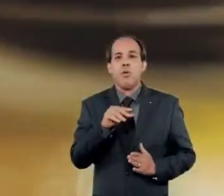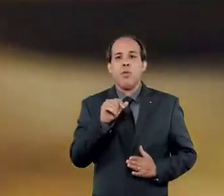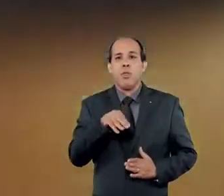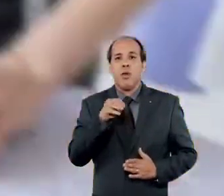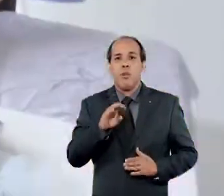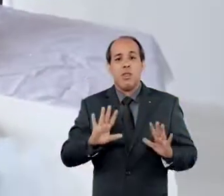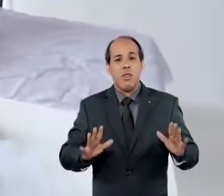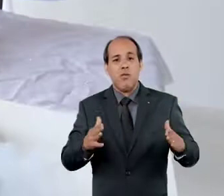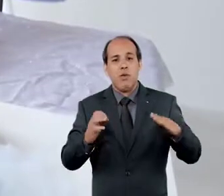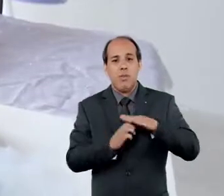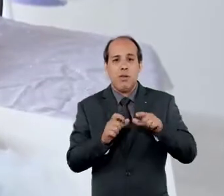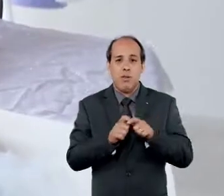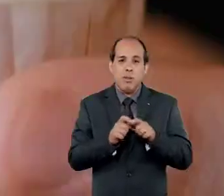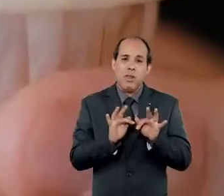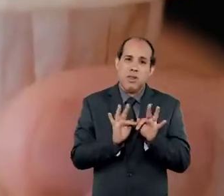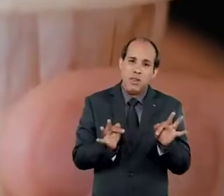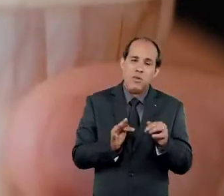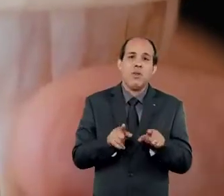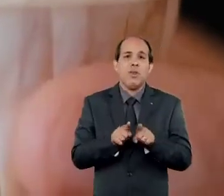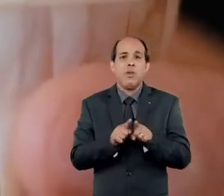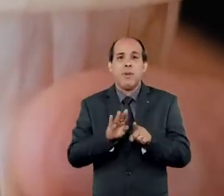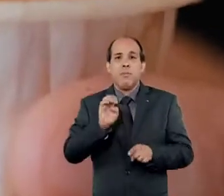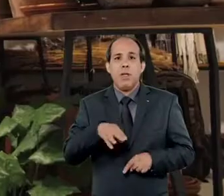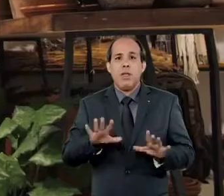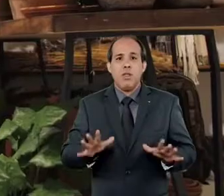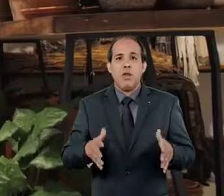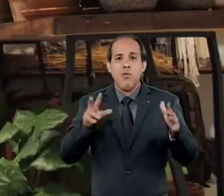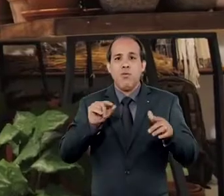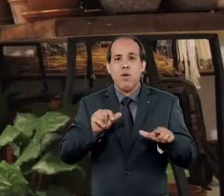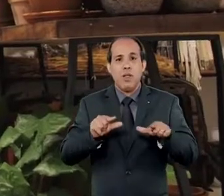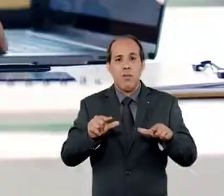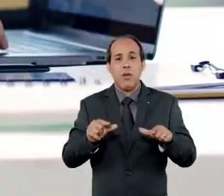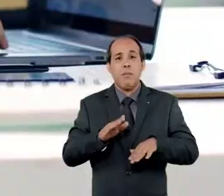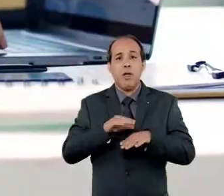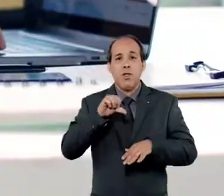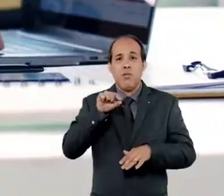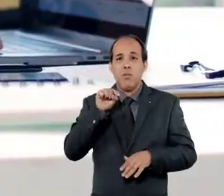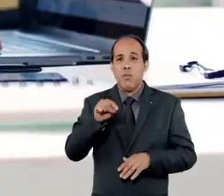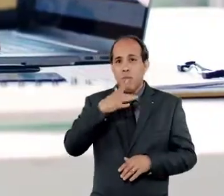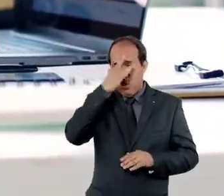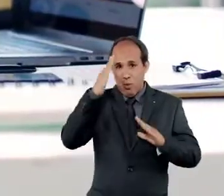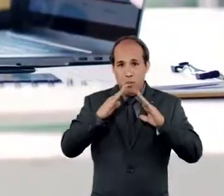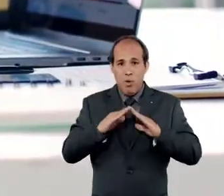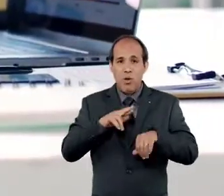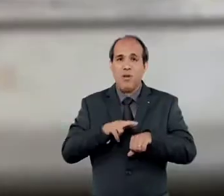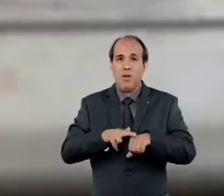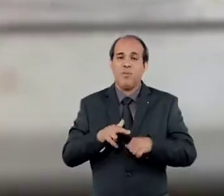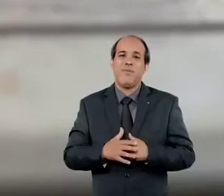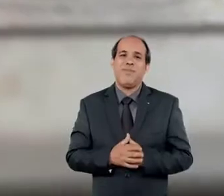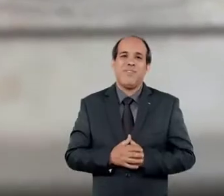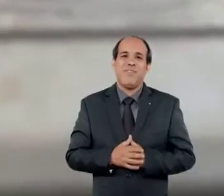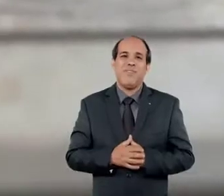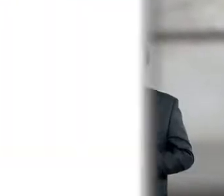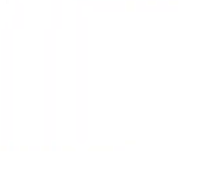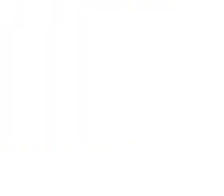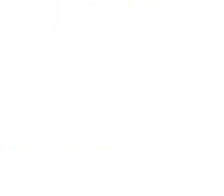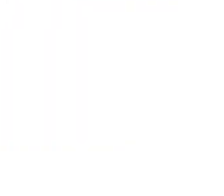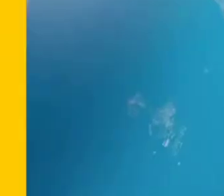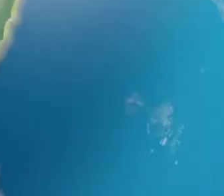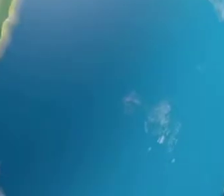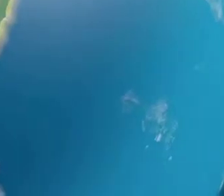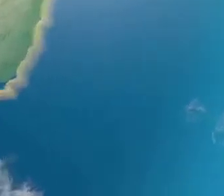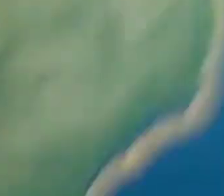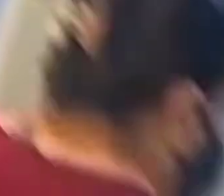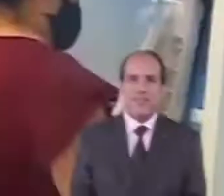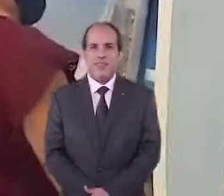Família. Programas como o Pronamp ajudaram a salvar micro e pequenas empresas. E o bem salvou o emprego de mais de 9 mil roraimenses.